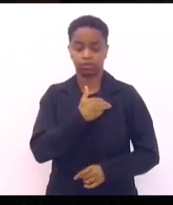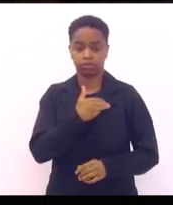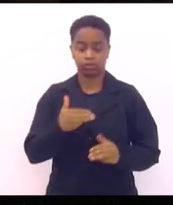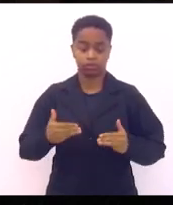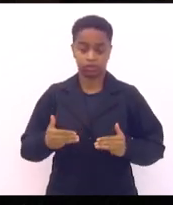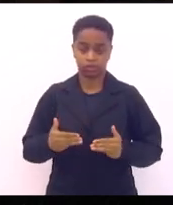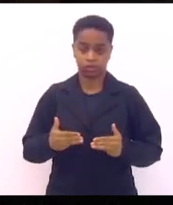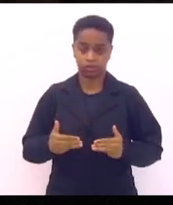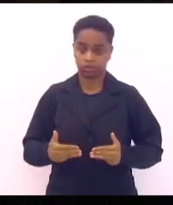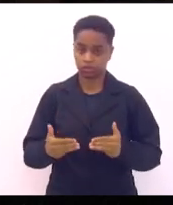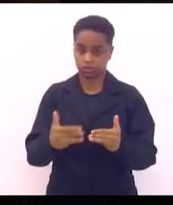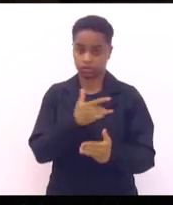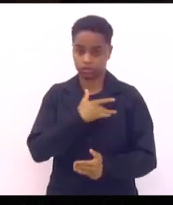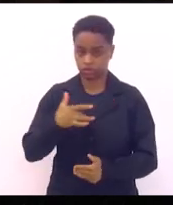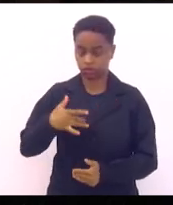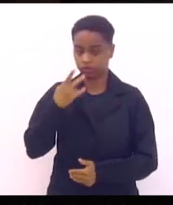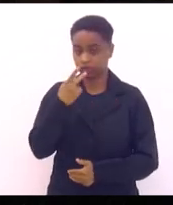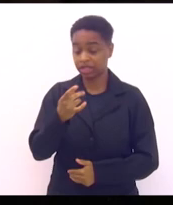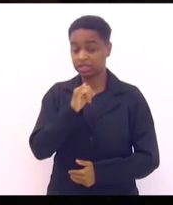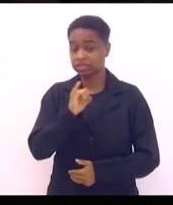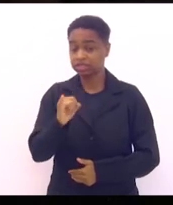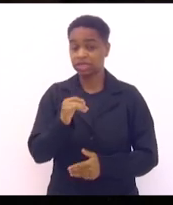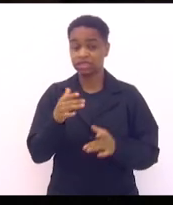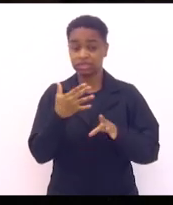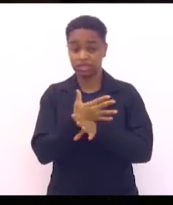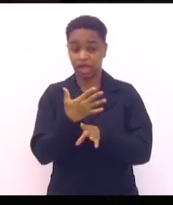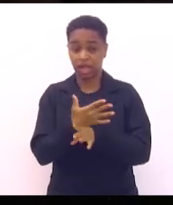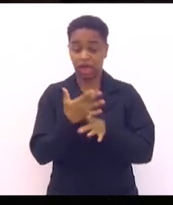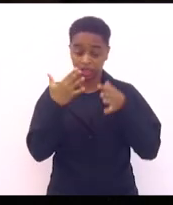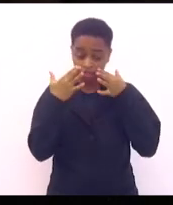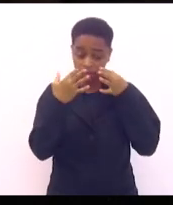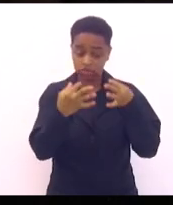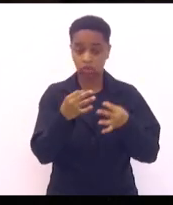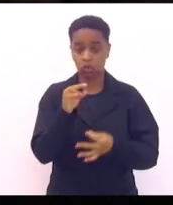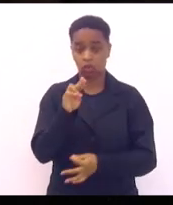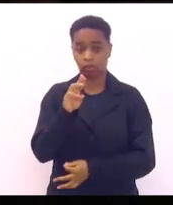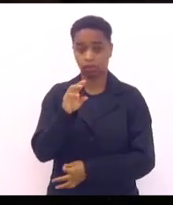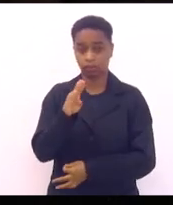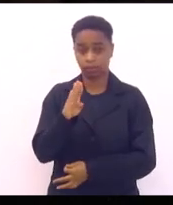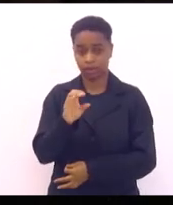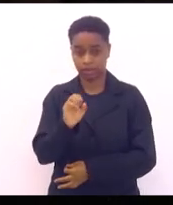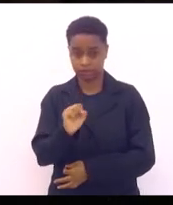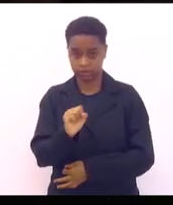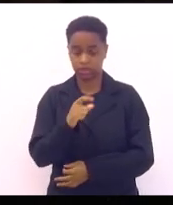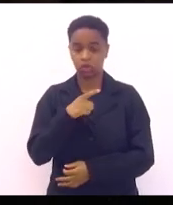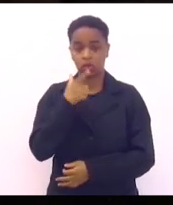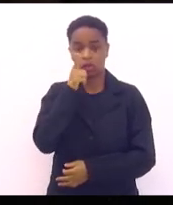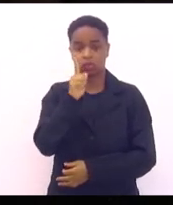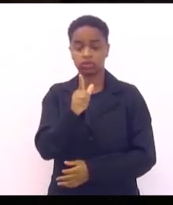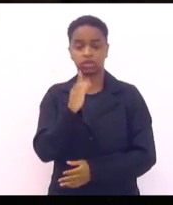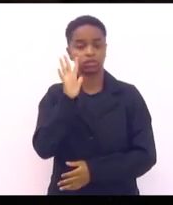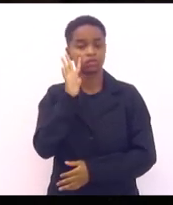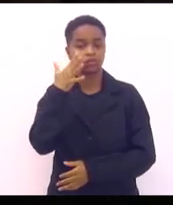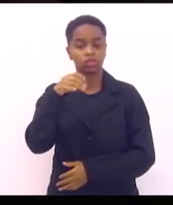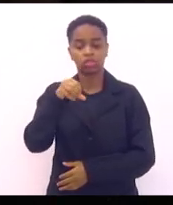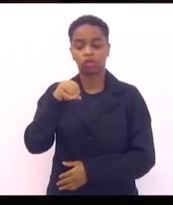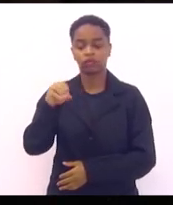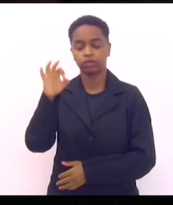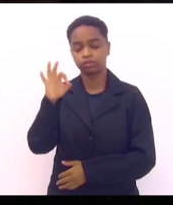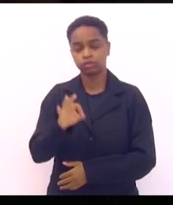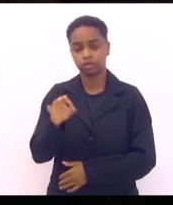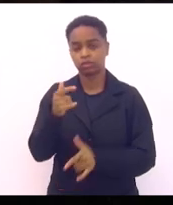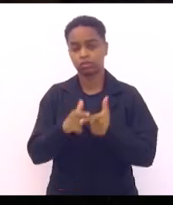município investe na atenção básica, ele atende até 90% do problema de saúde dos